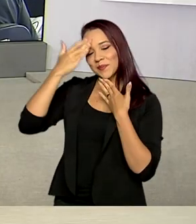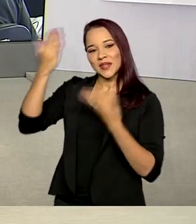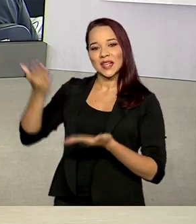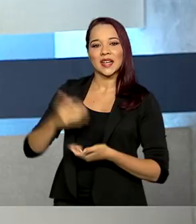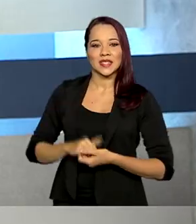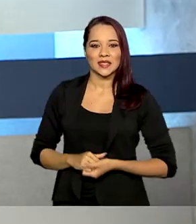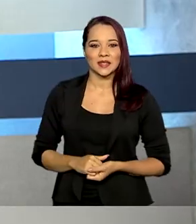informações. Só isso.